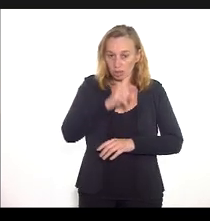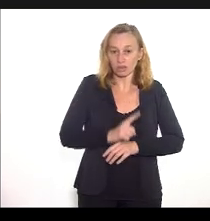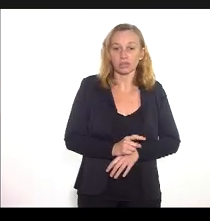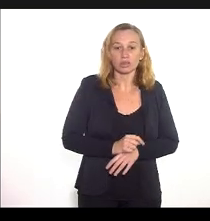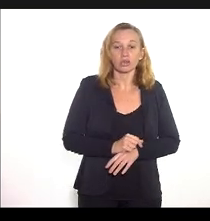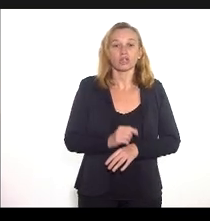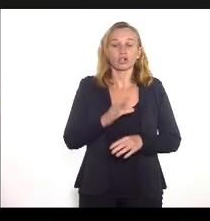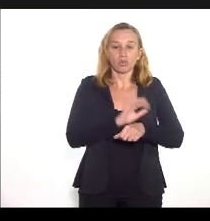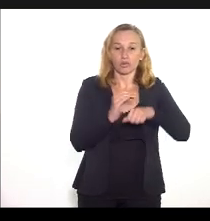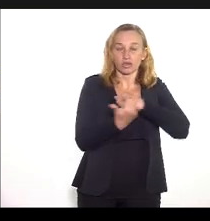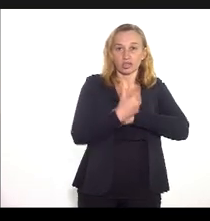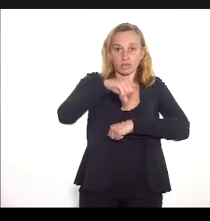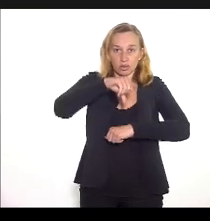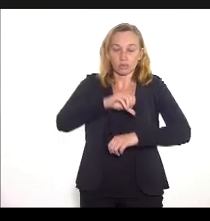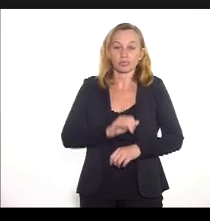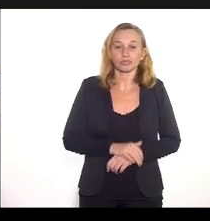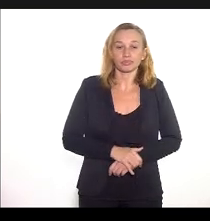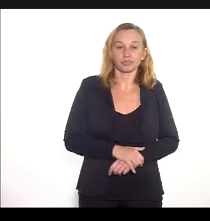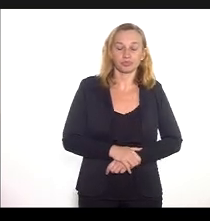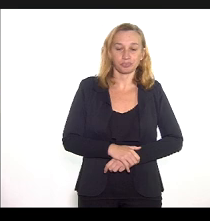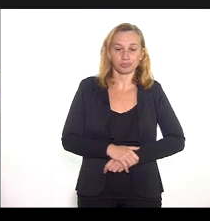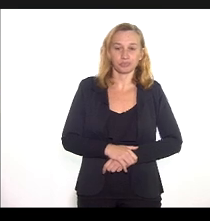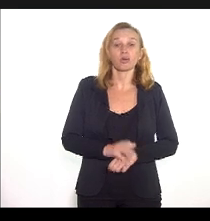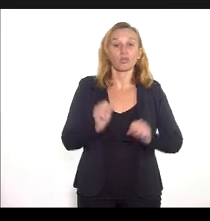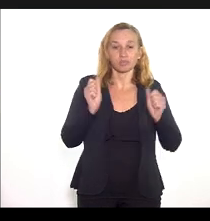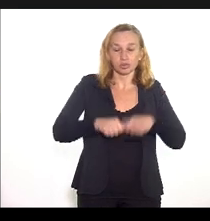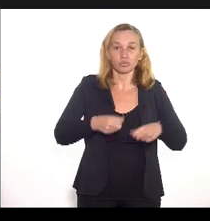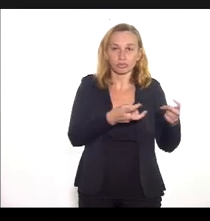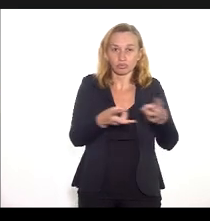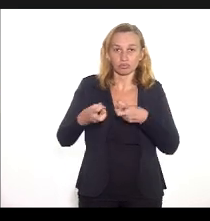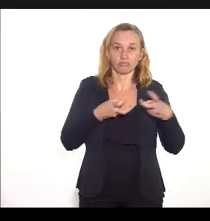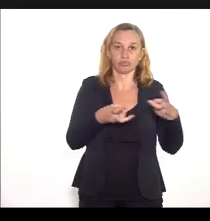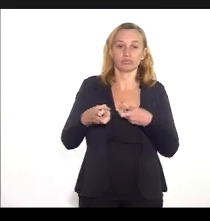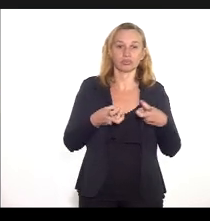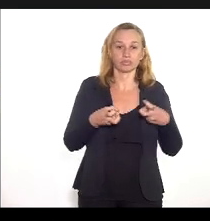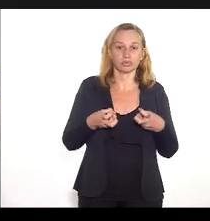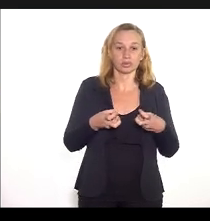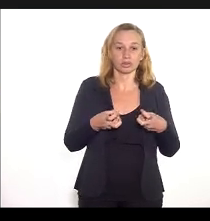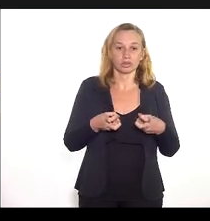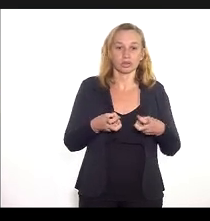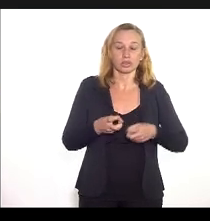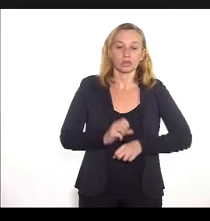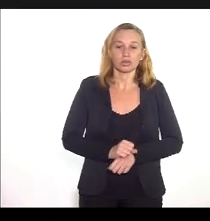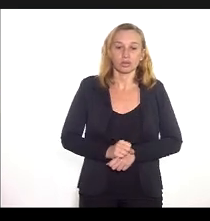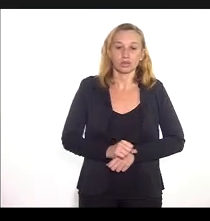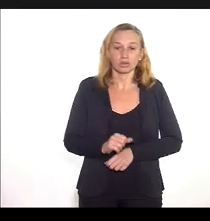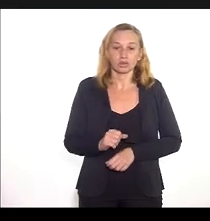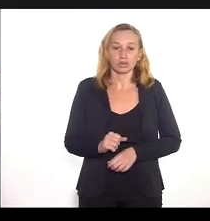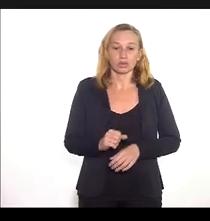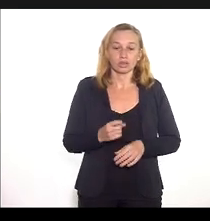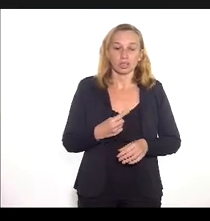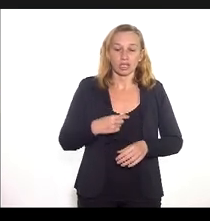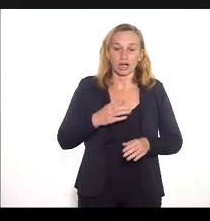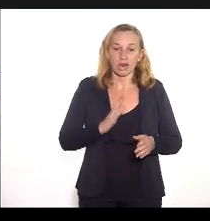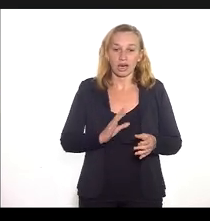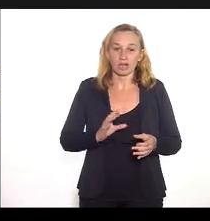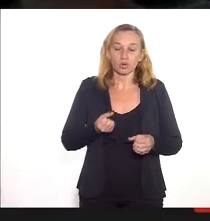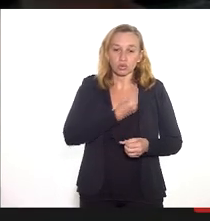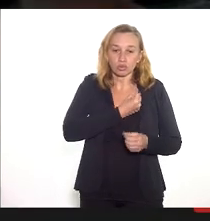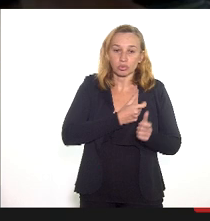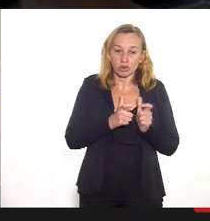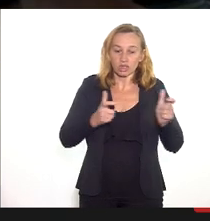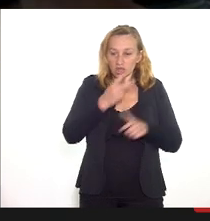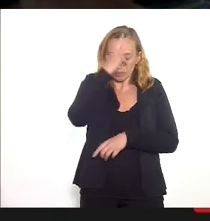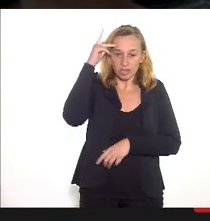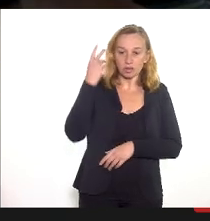pela Covid-19. É possível observar que a letalidade por internações seguiu o padrão das